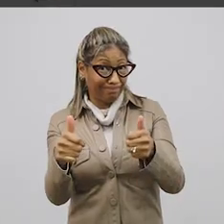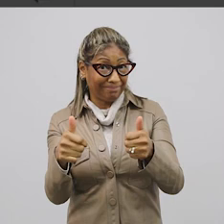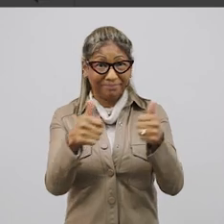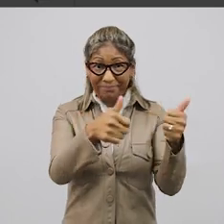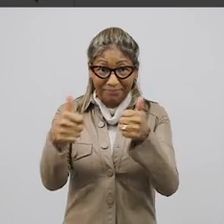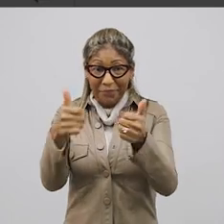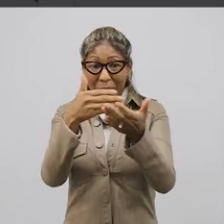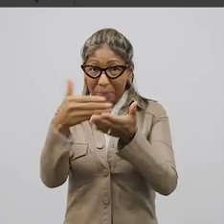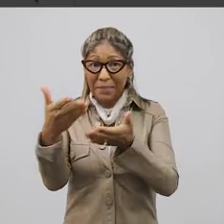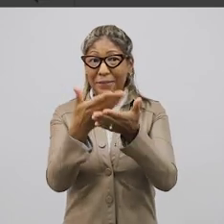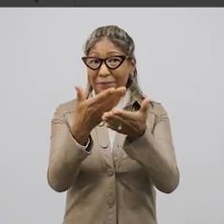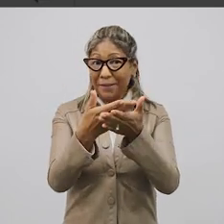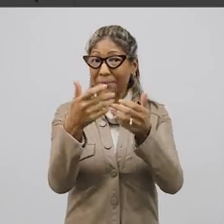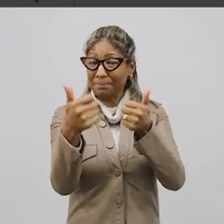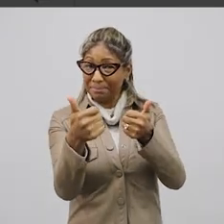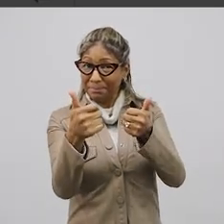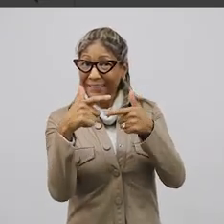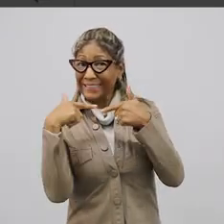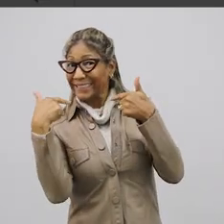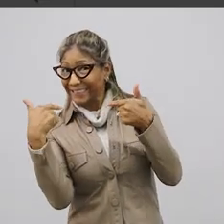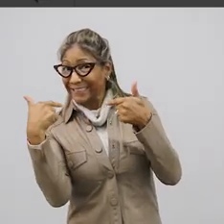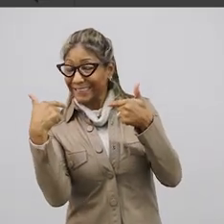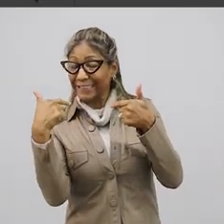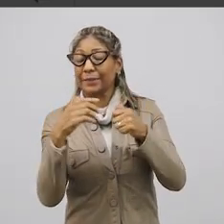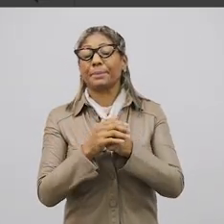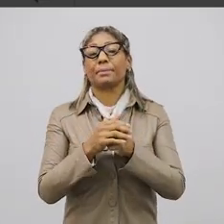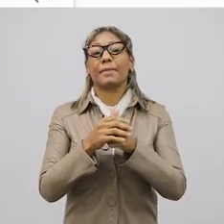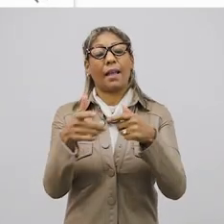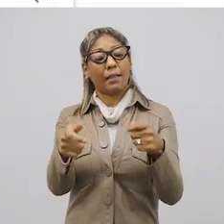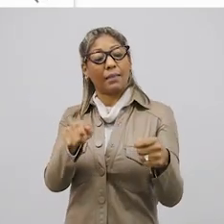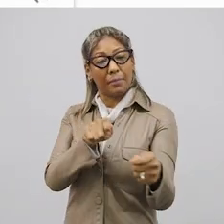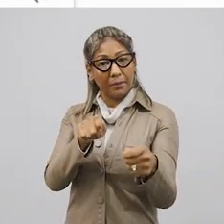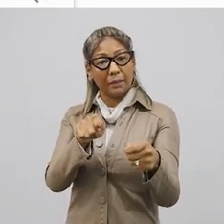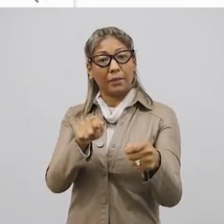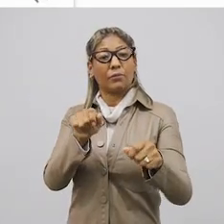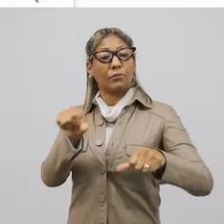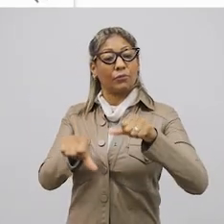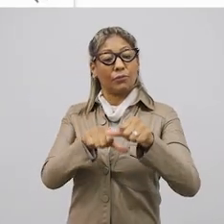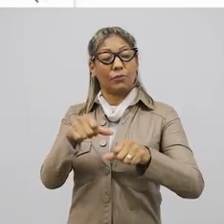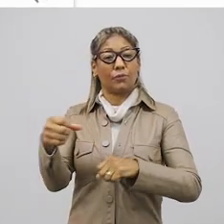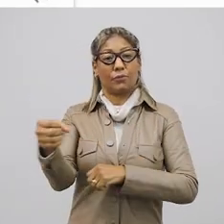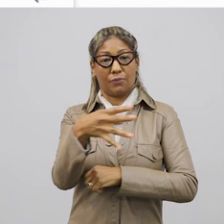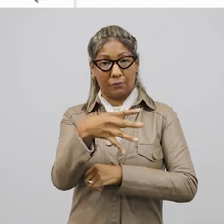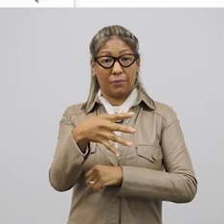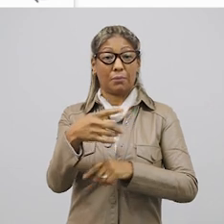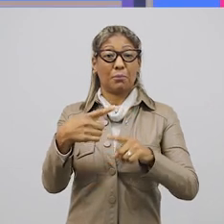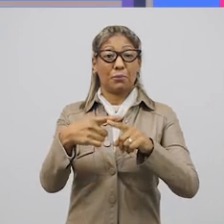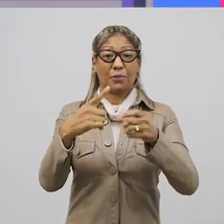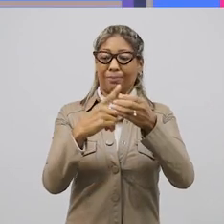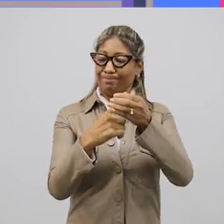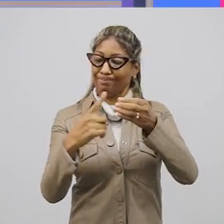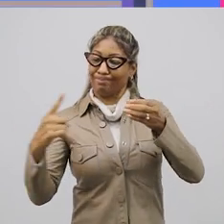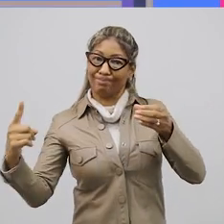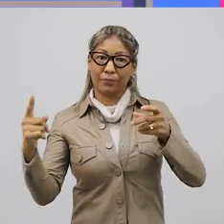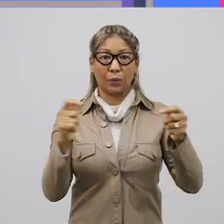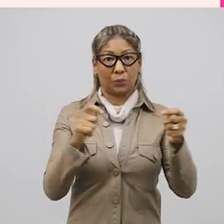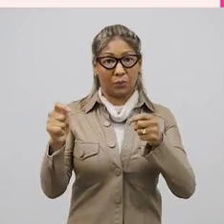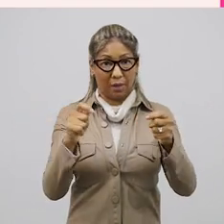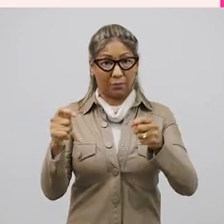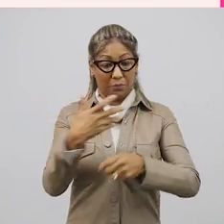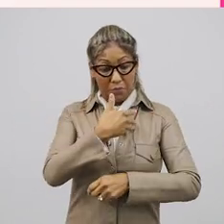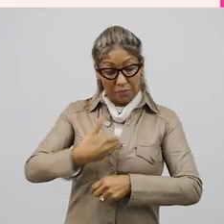Tudo bem, Guilherme? Vamos começar então mais uma aula de Sociologia? A adaptação ao novo modelo, que faz parte do distanciamento